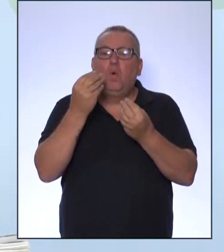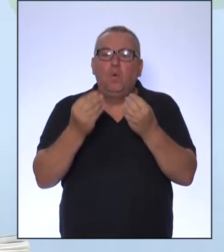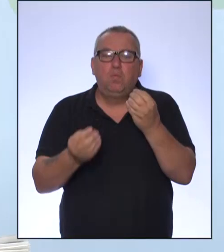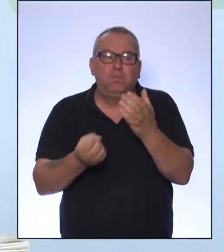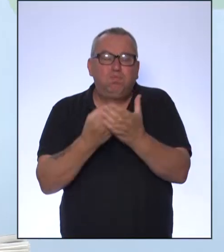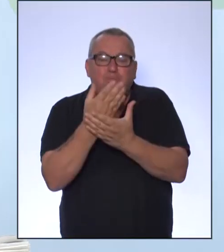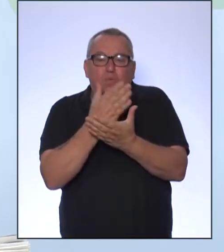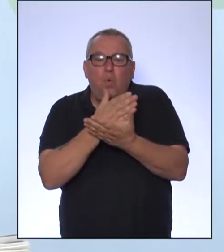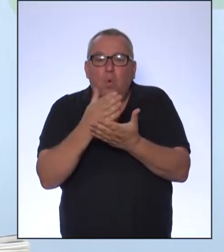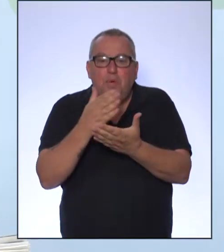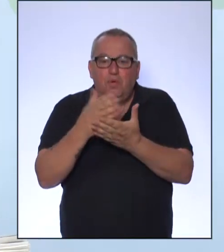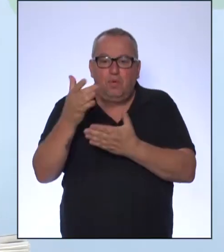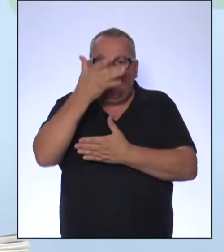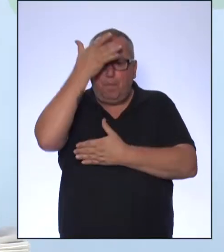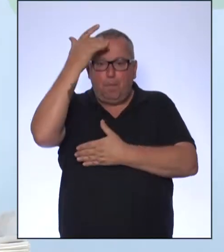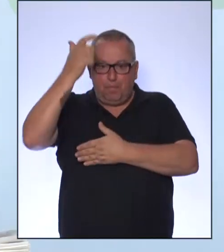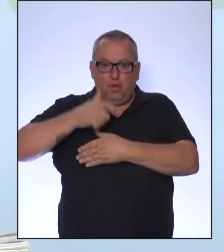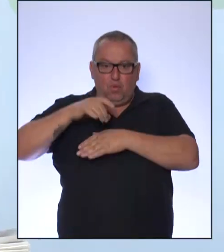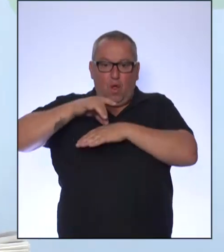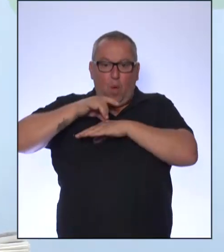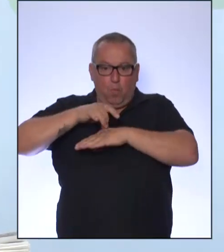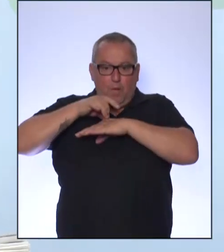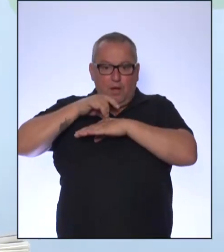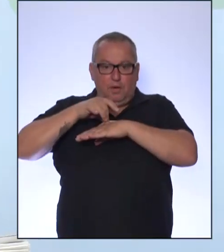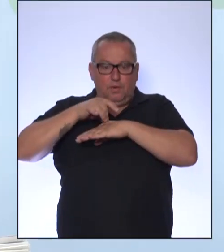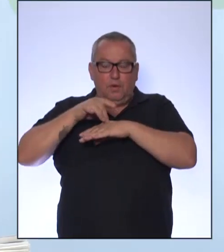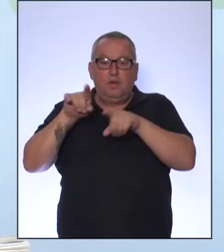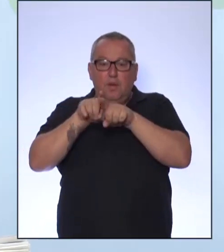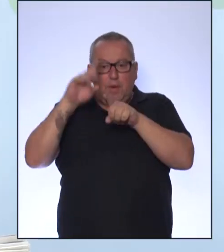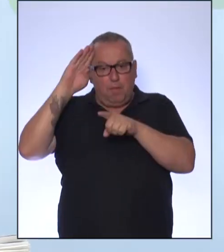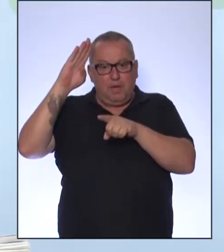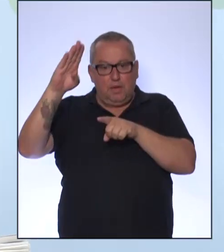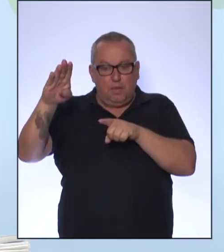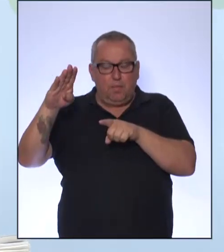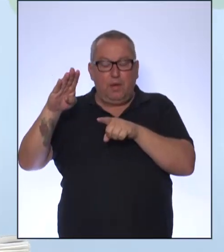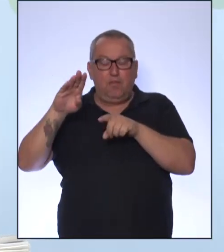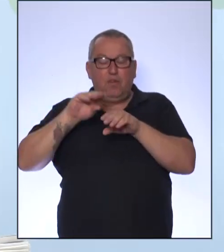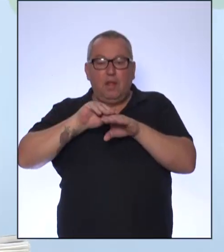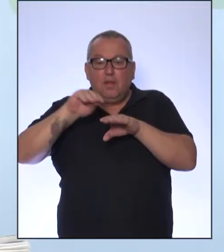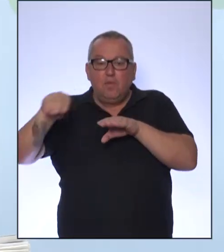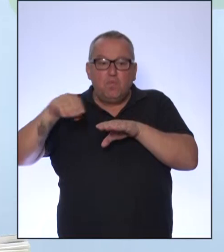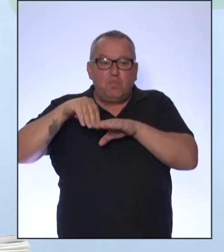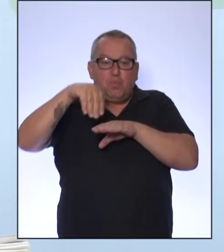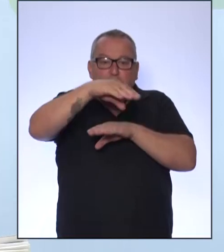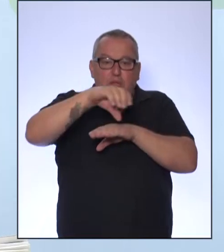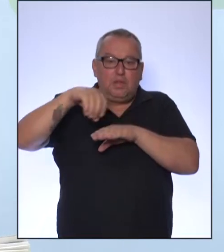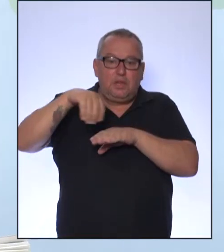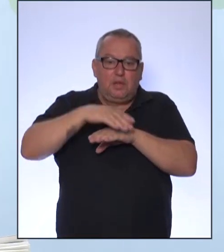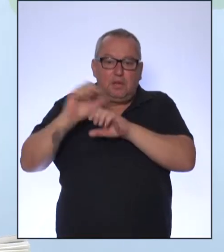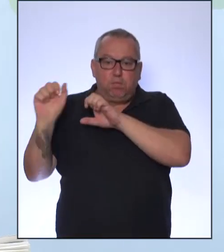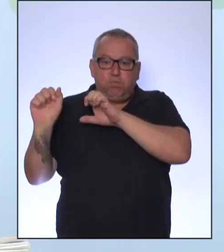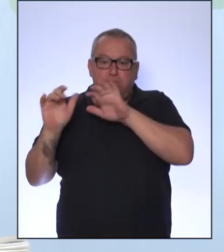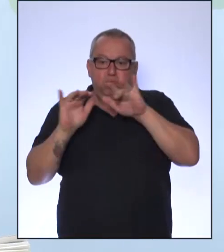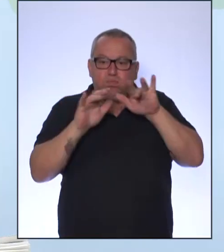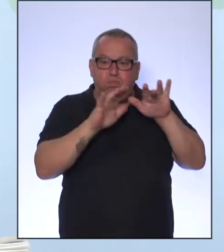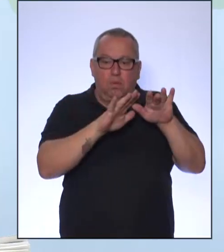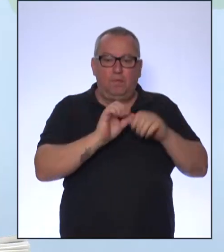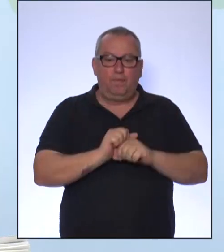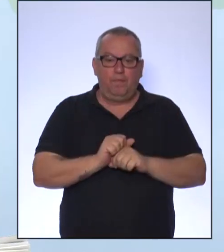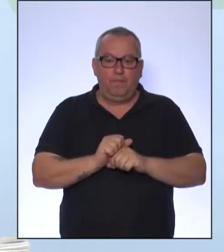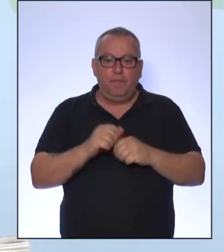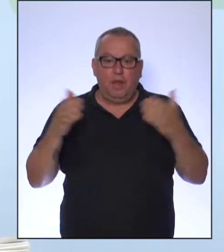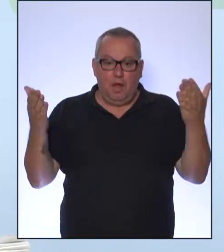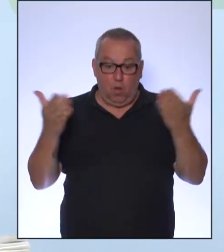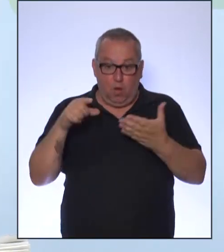espécie humana e principalmente sobre os seus deslocamentos. Então, é importante agora, para essa aula,